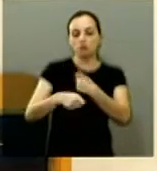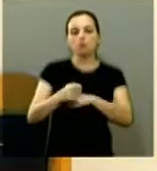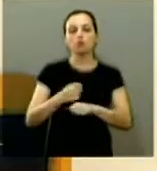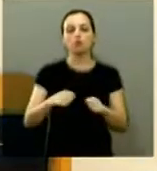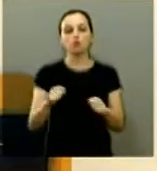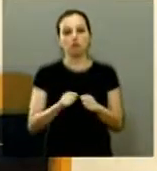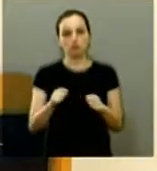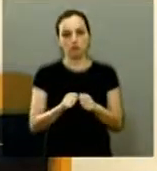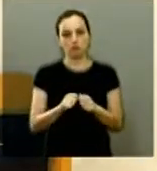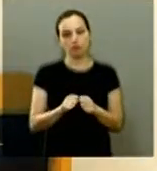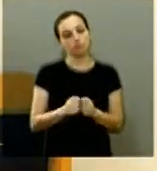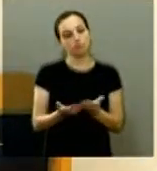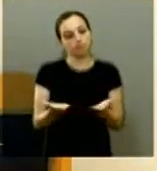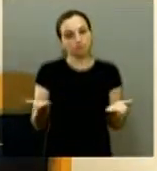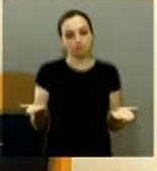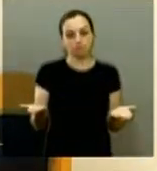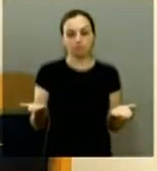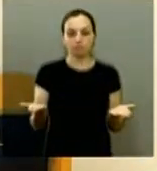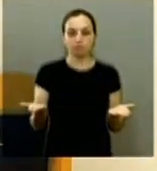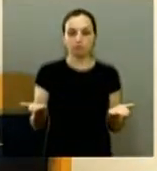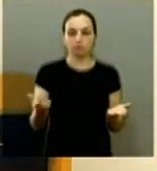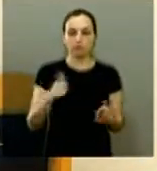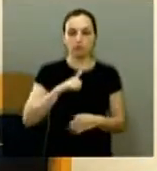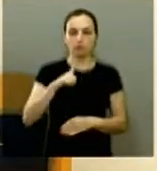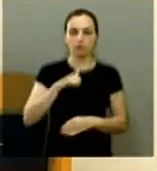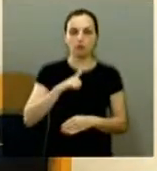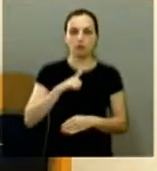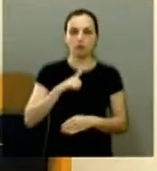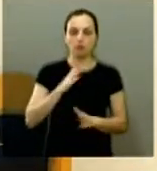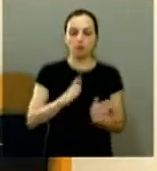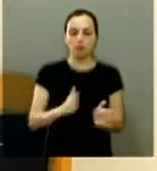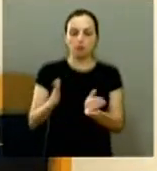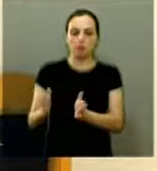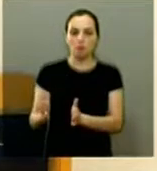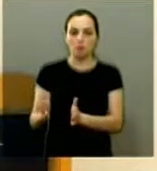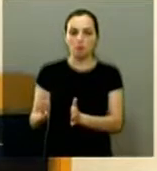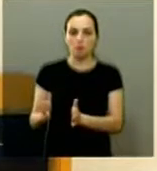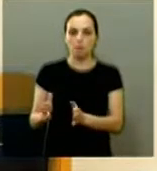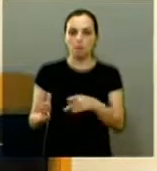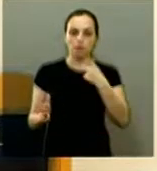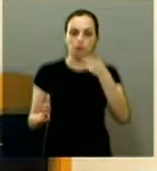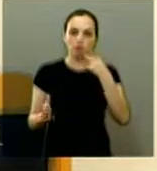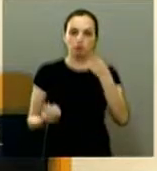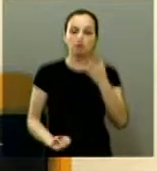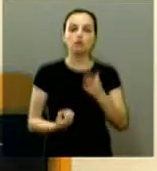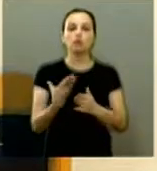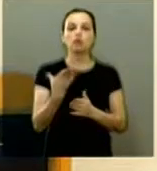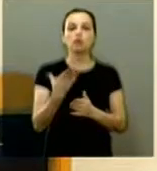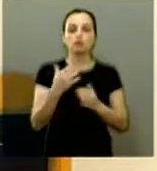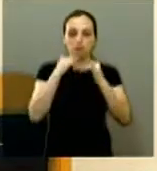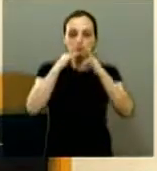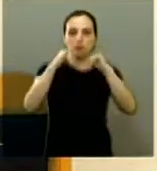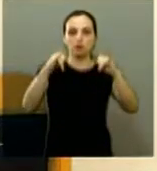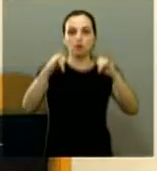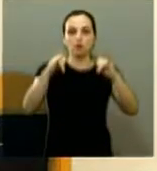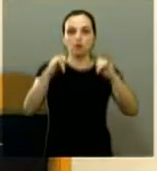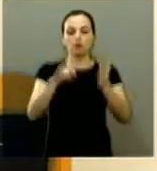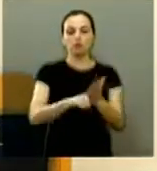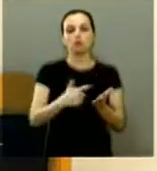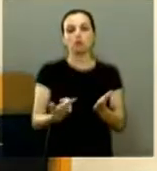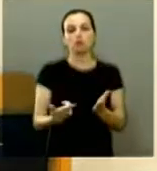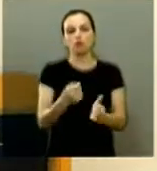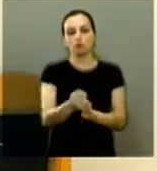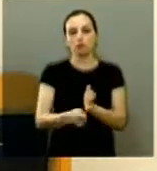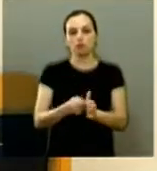faz então é isso que a gente vem para nesse momento dizer o que aconteceu porque foi matéria até nos jornais da